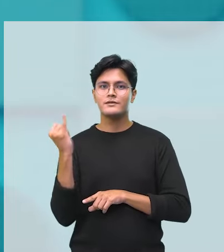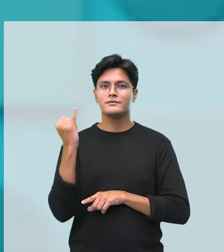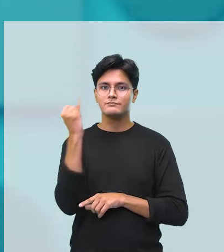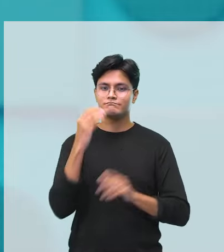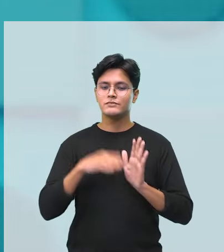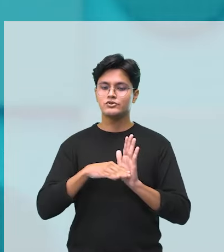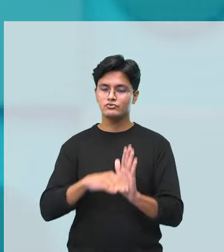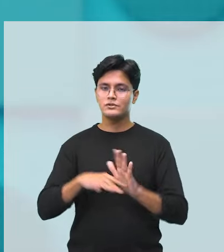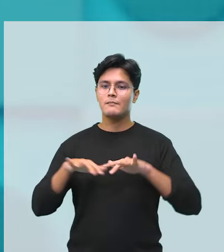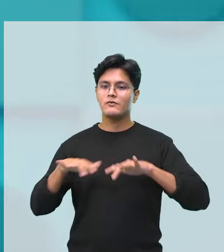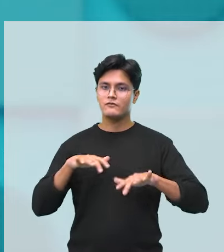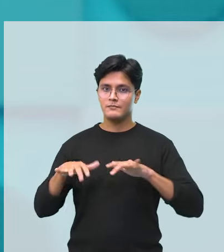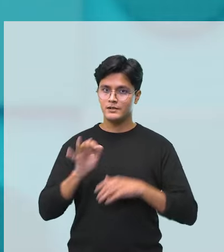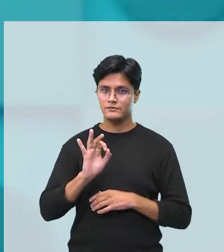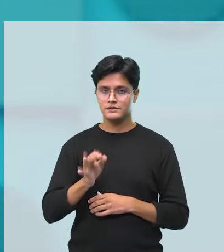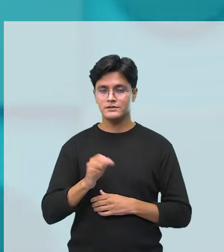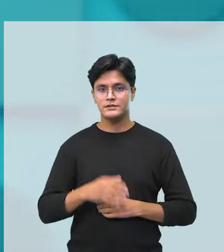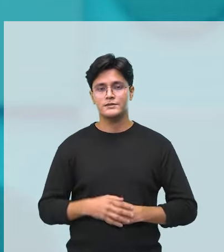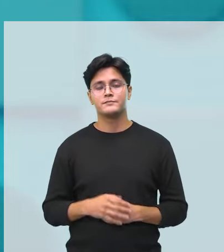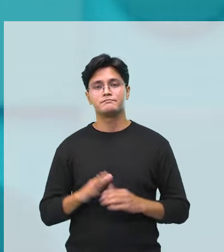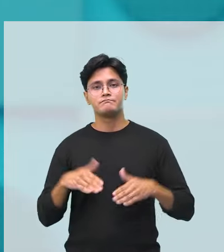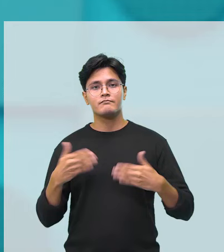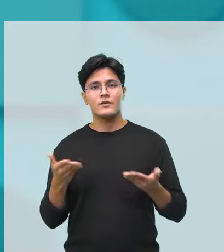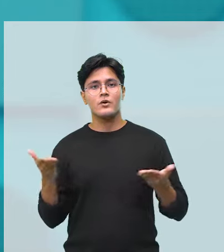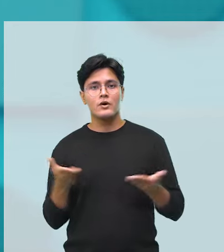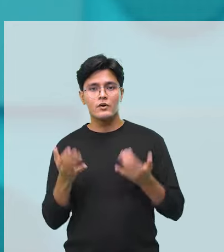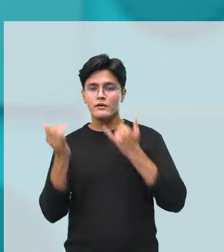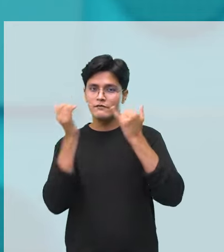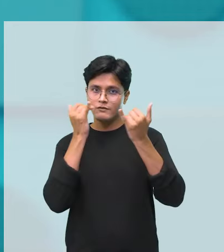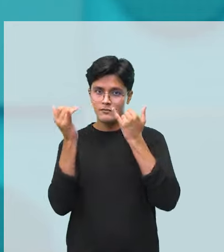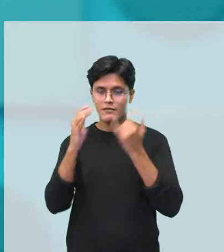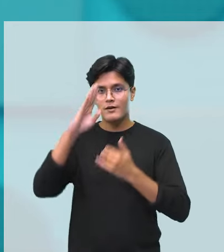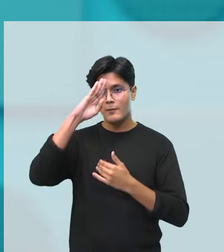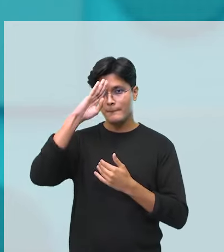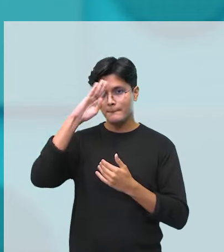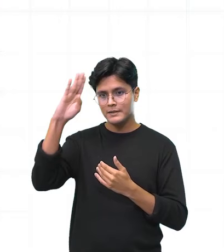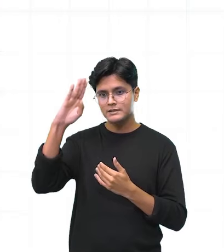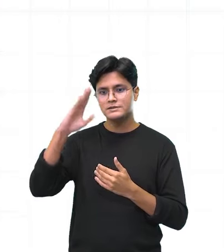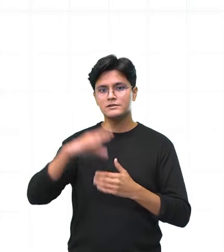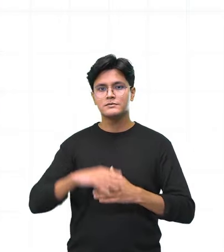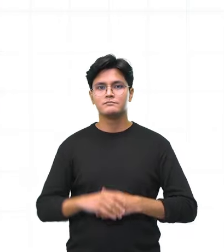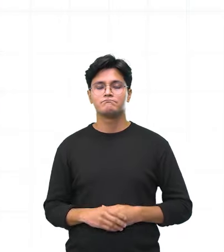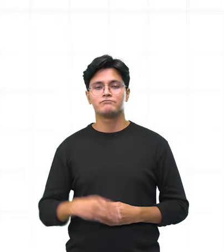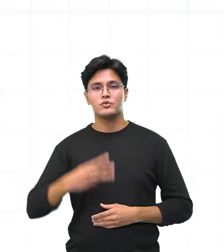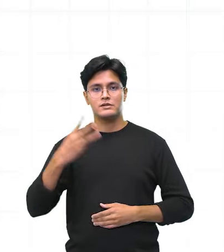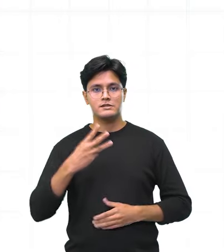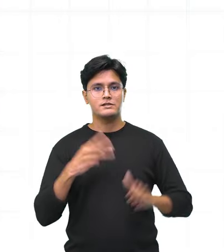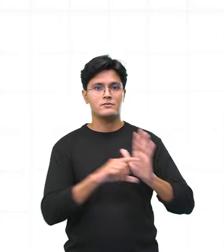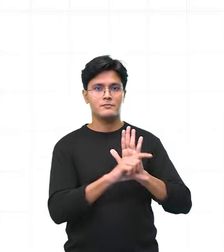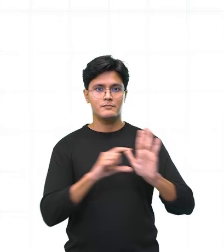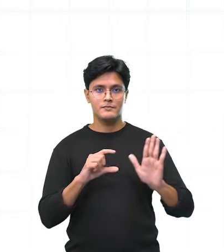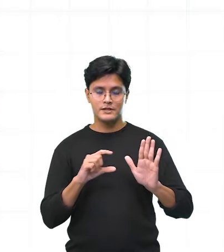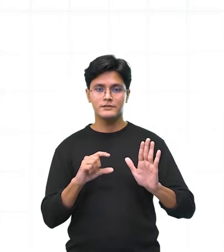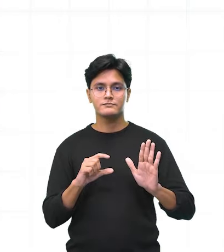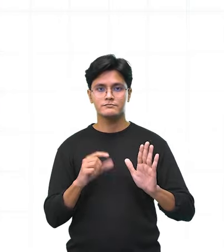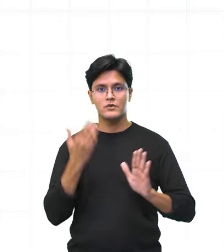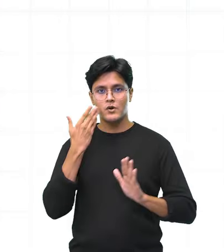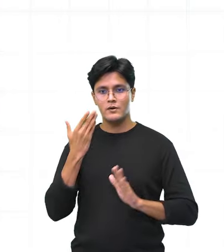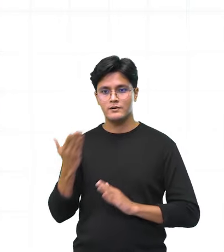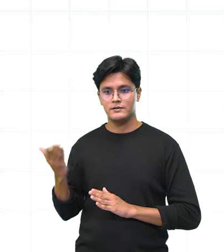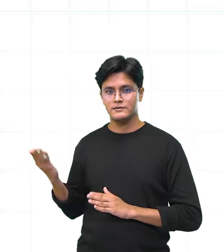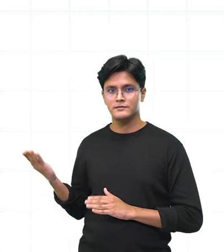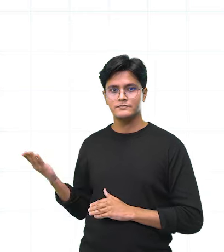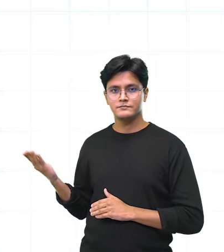esse movimento, tá? Então vamos lá ver a nossa informação principal no terceiro parágrafo. Olha só, agora no